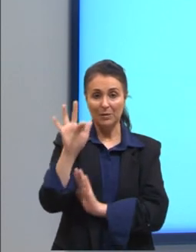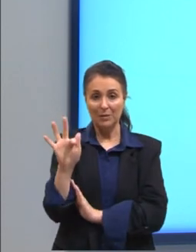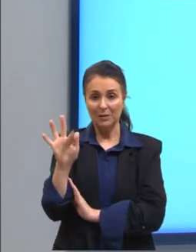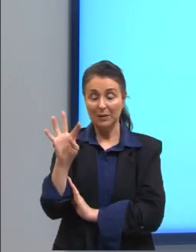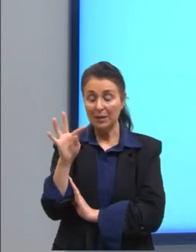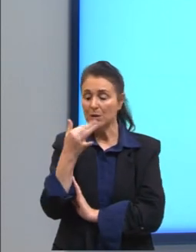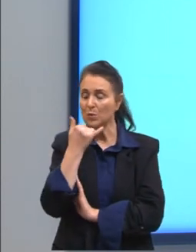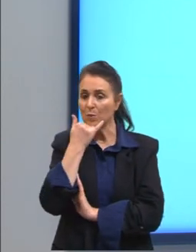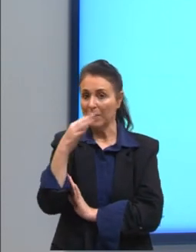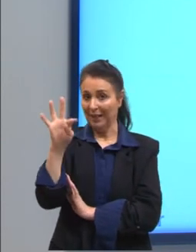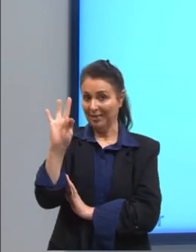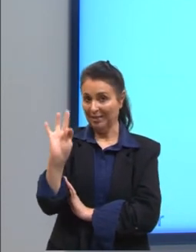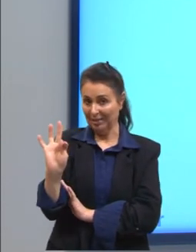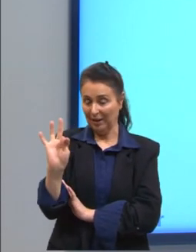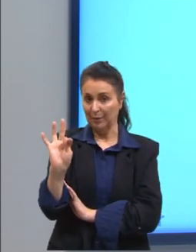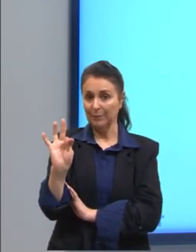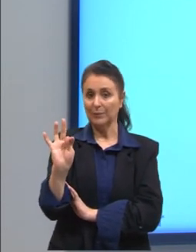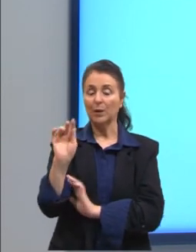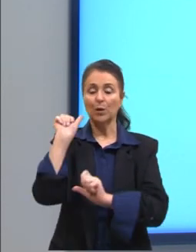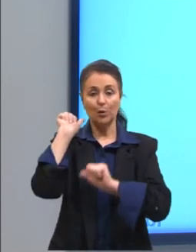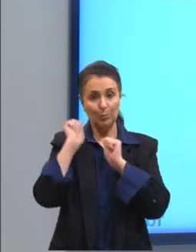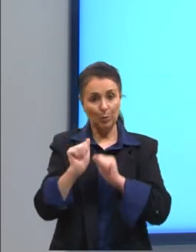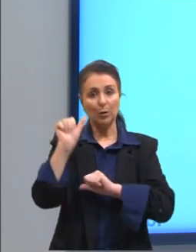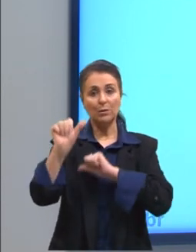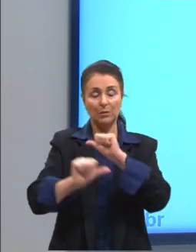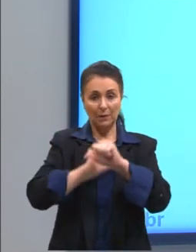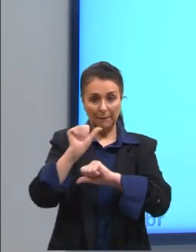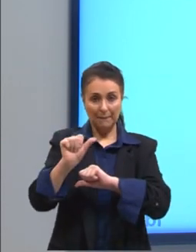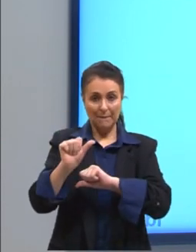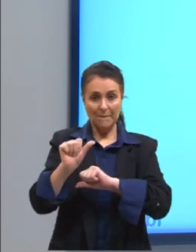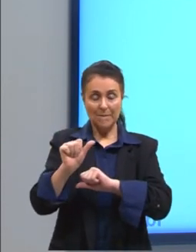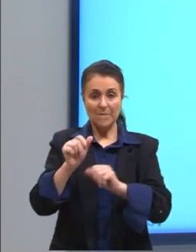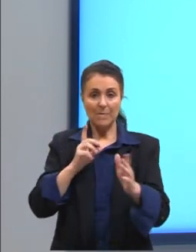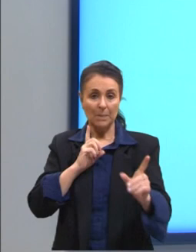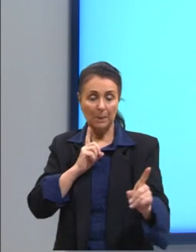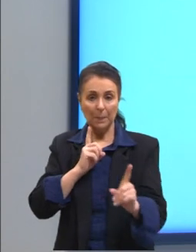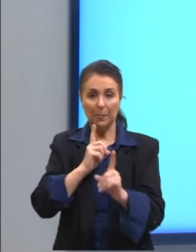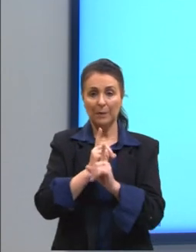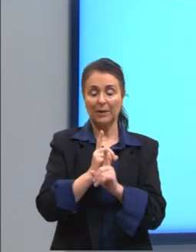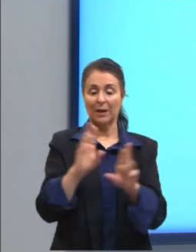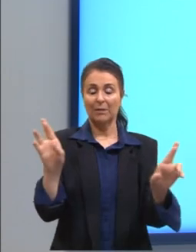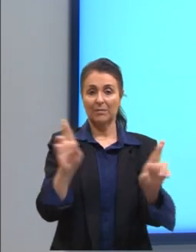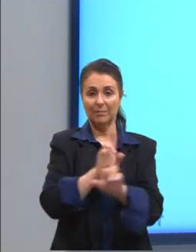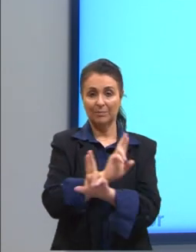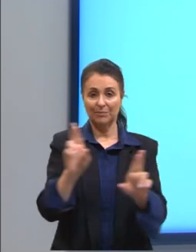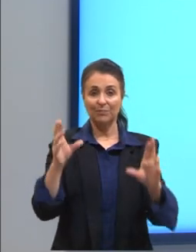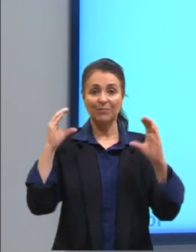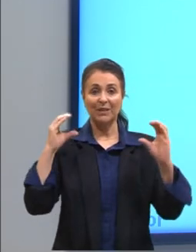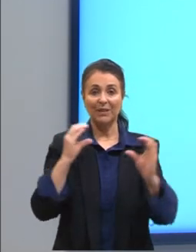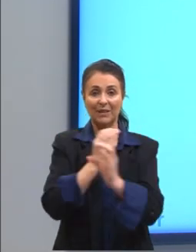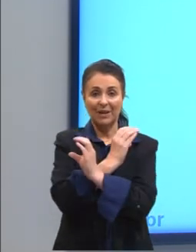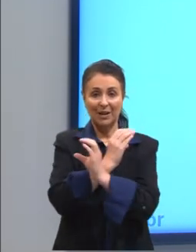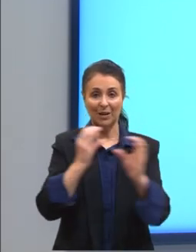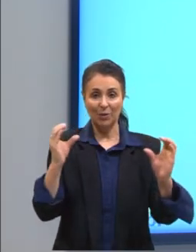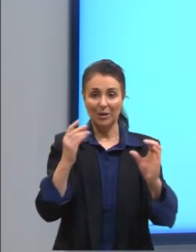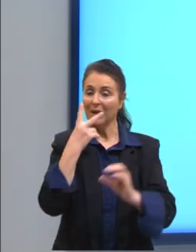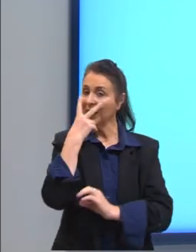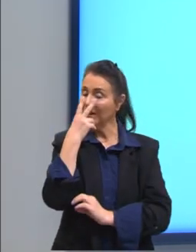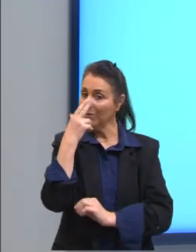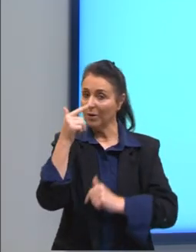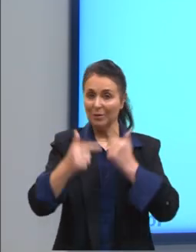passar um dos dois, o Q para lá, ou o T, enfim. Eu vou chegar na relação que calor é igual a trabalho.